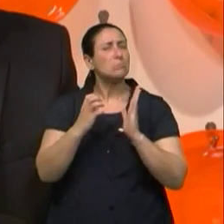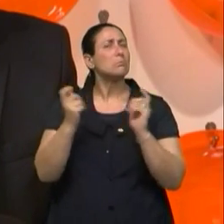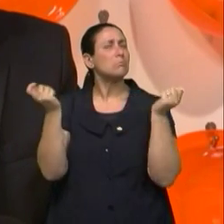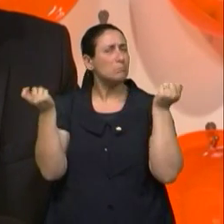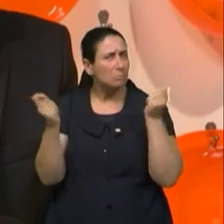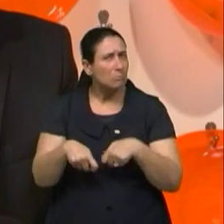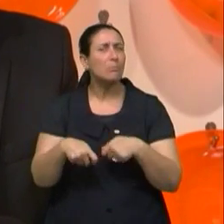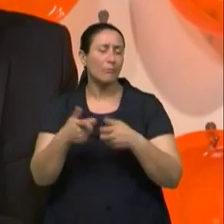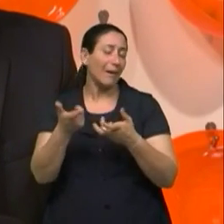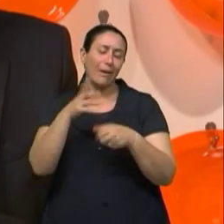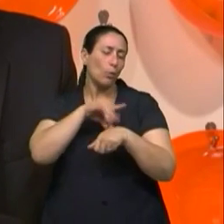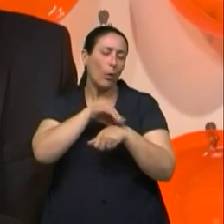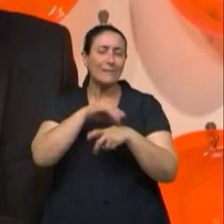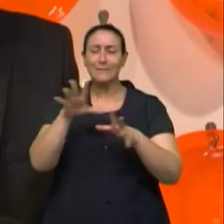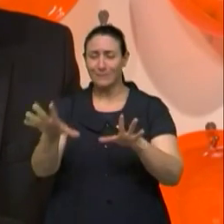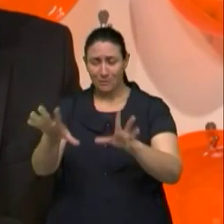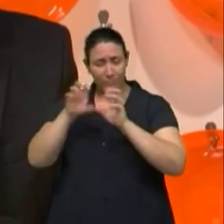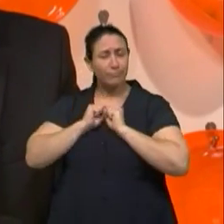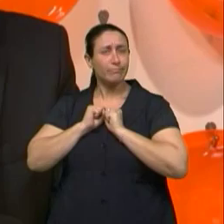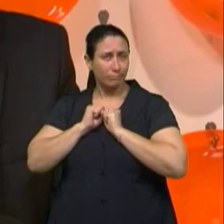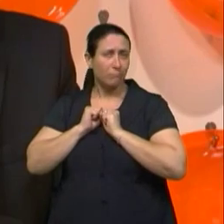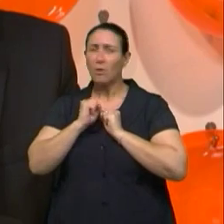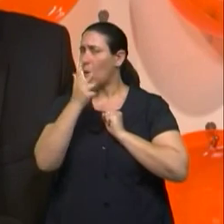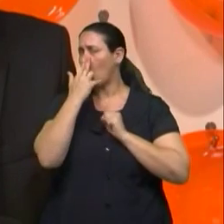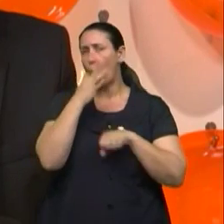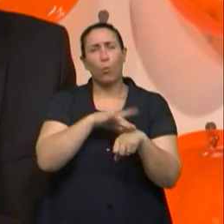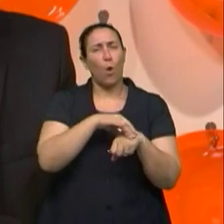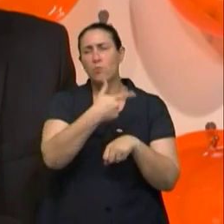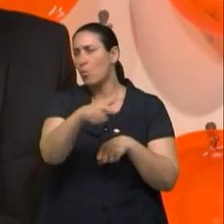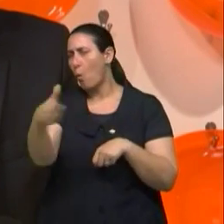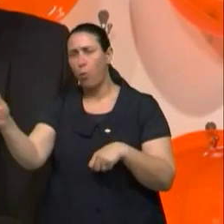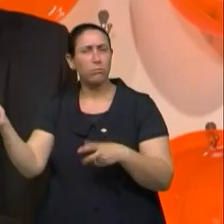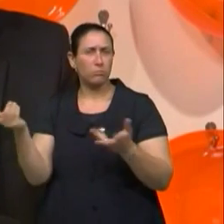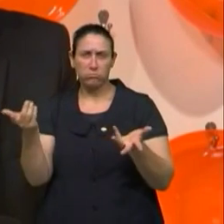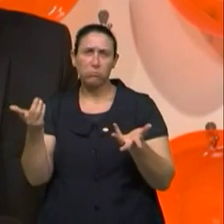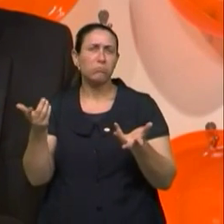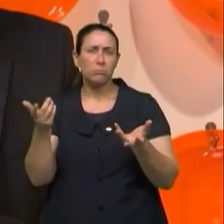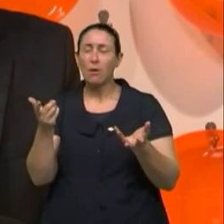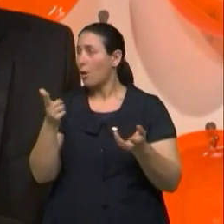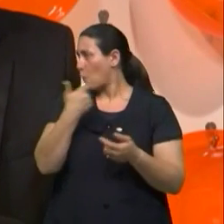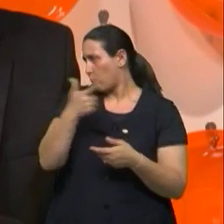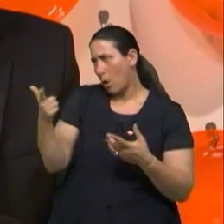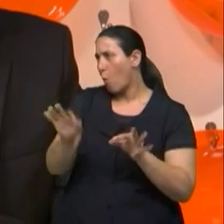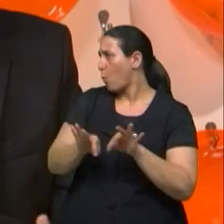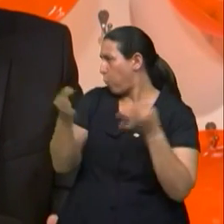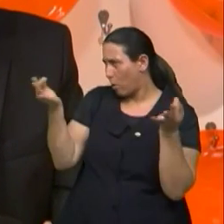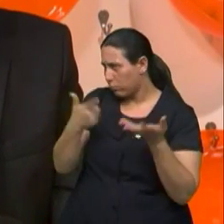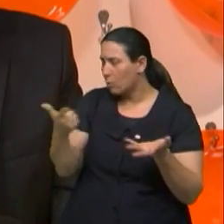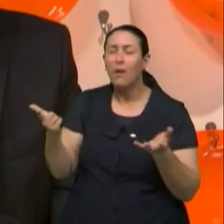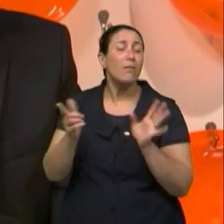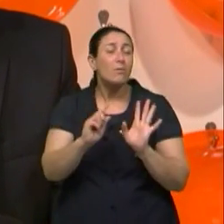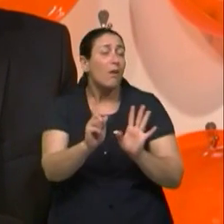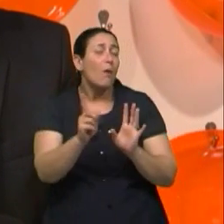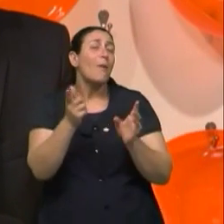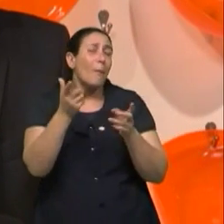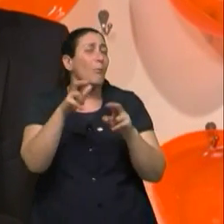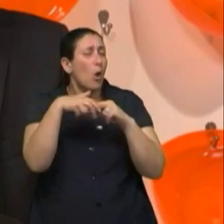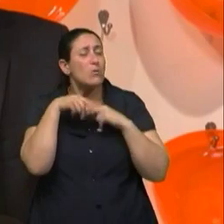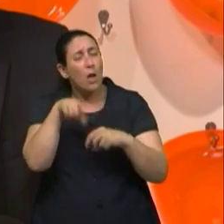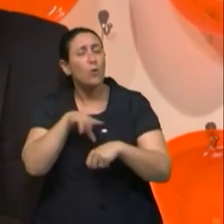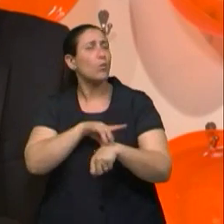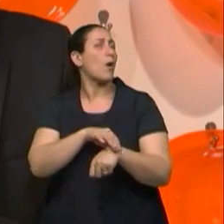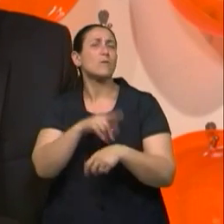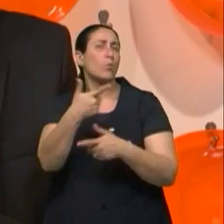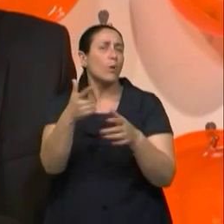uma doença crônica, como outras doenças, né? Existem... Incurável até o momento? Por ser uma doença crônica, né?